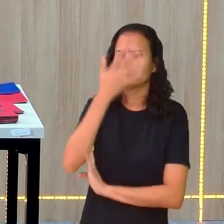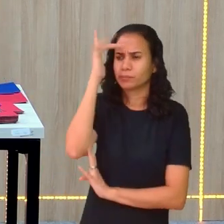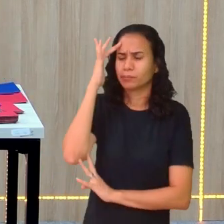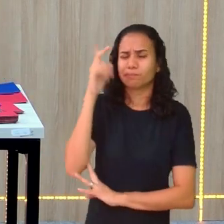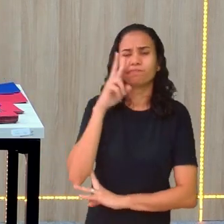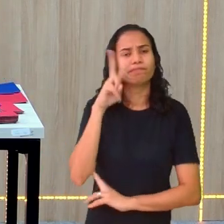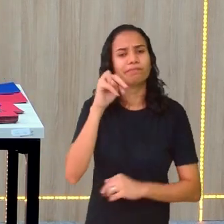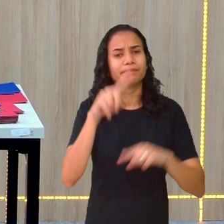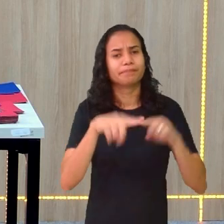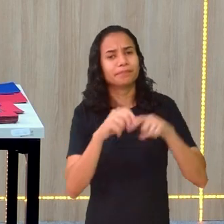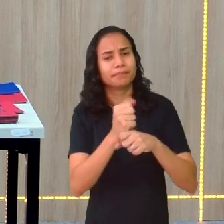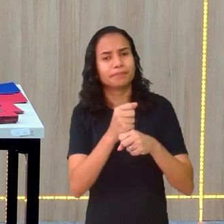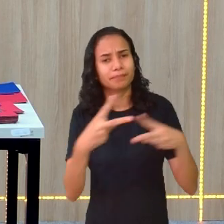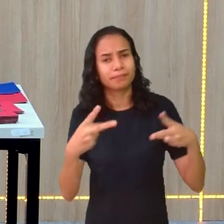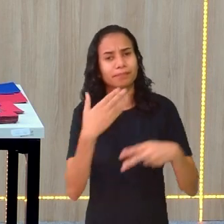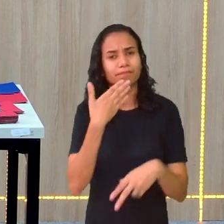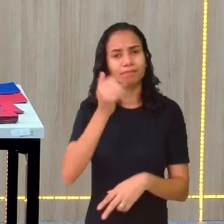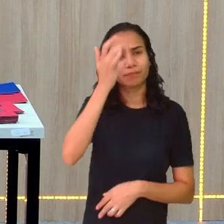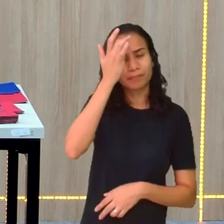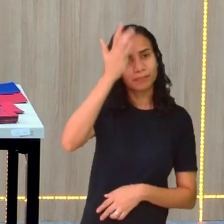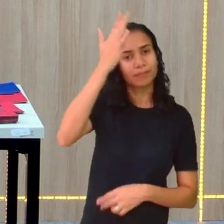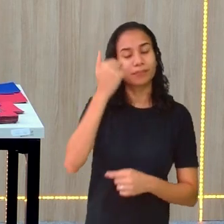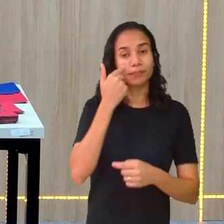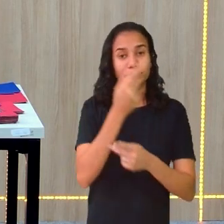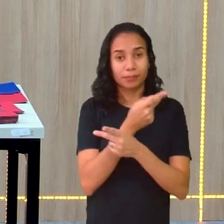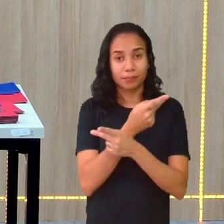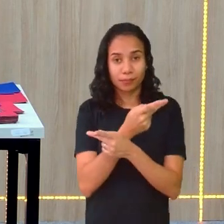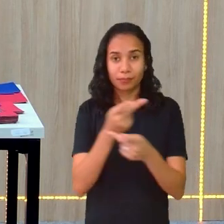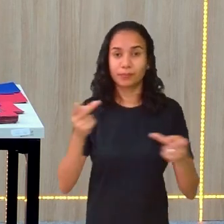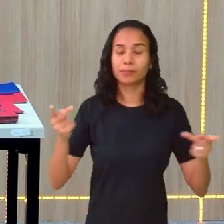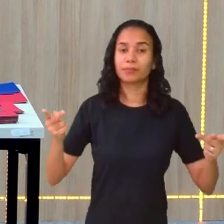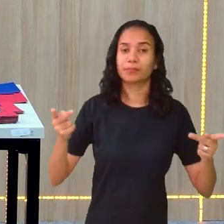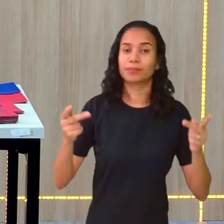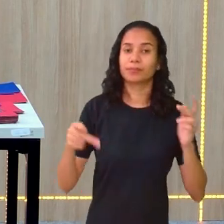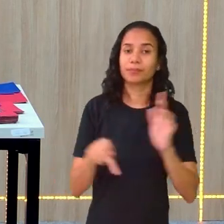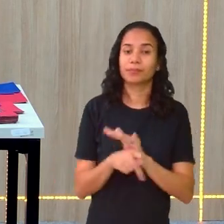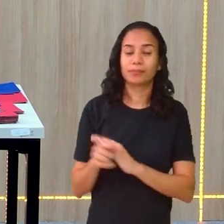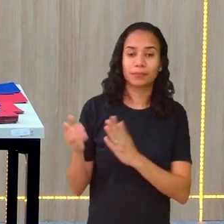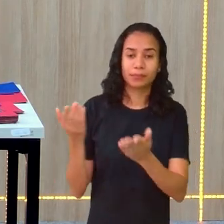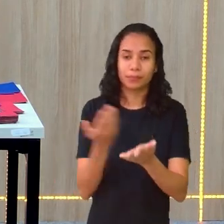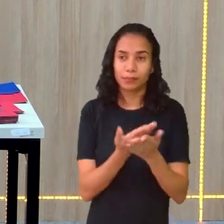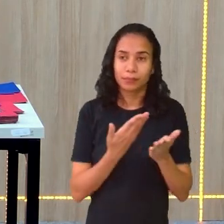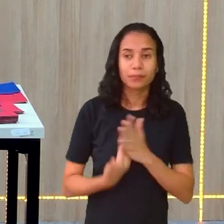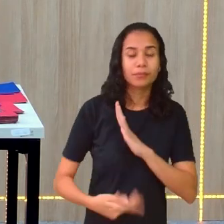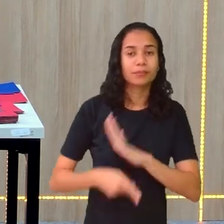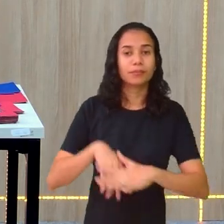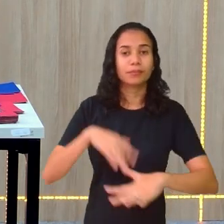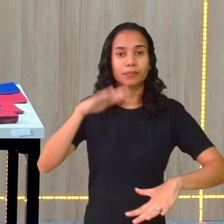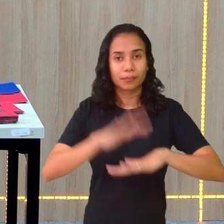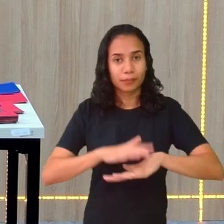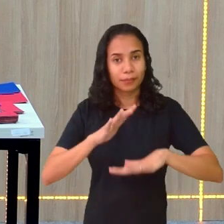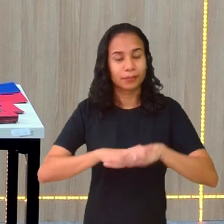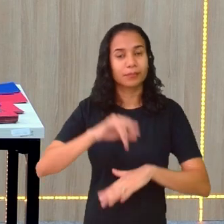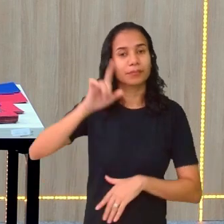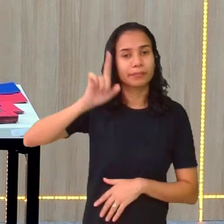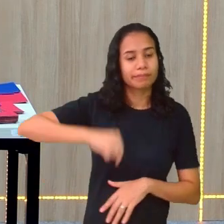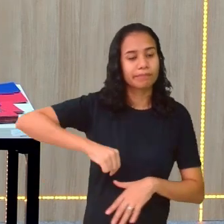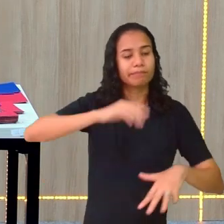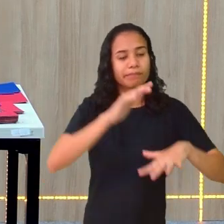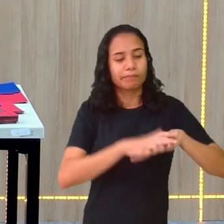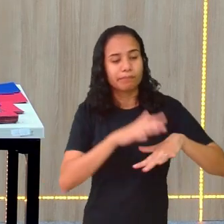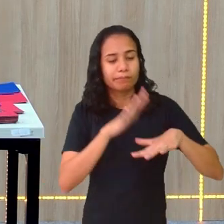um material manipulativo que facilita você a trabalhar essa parte da matemática, que é uma parte